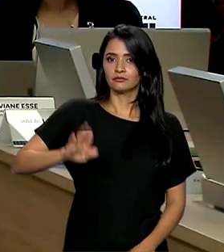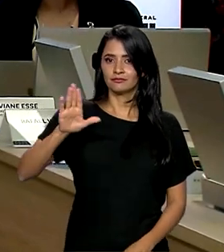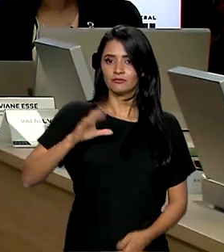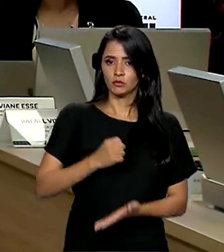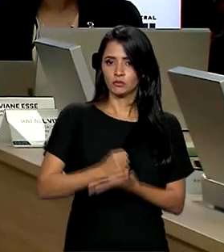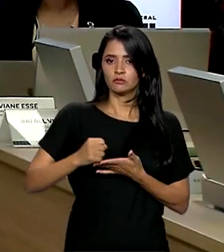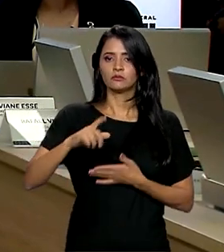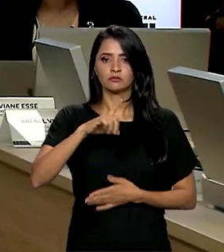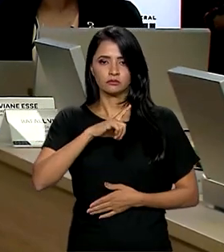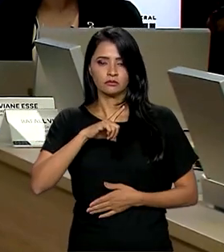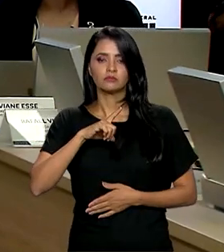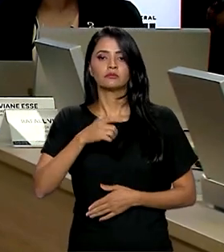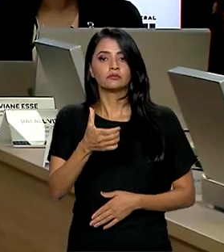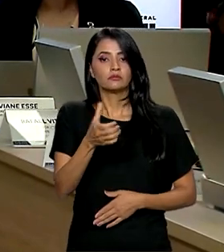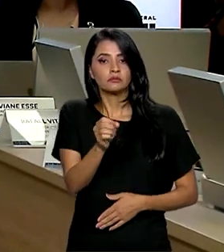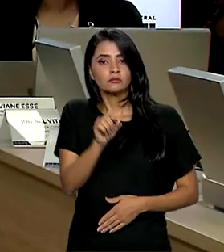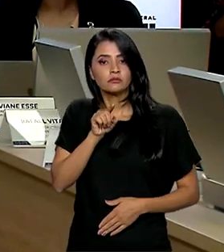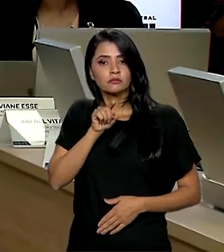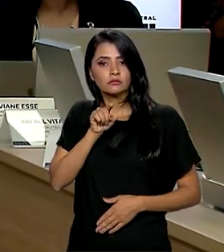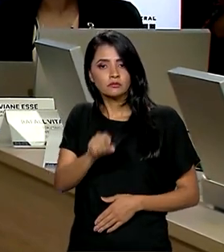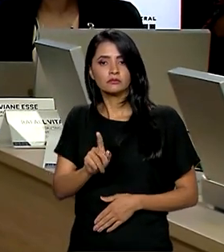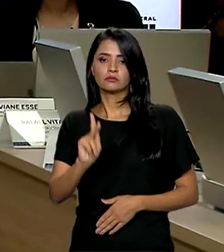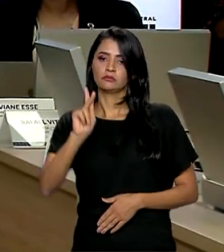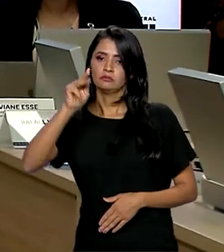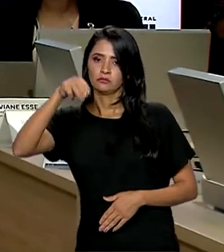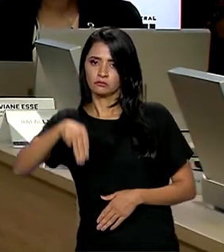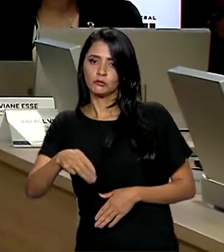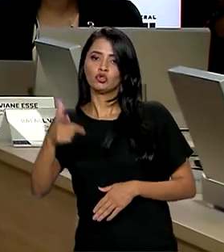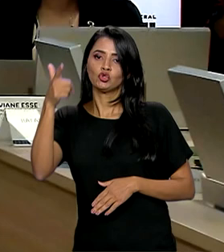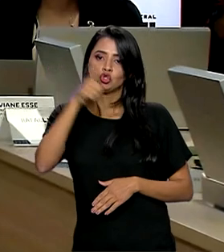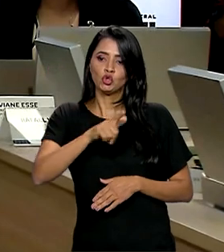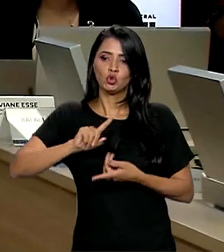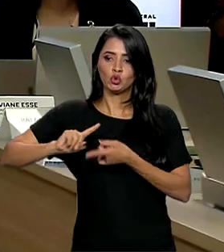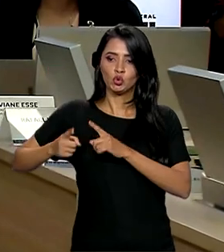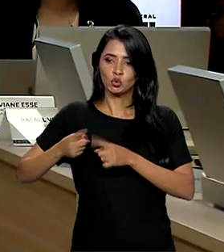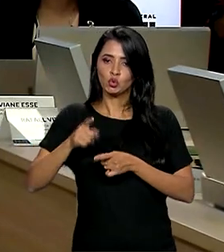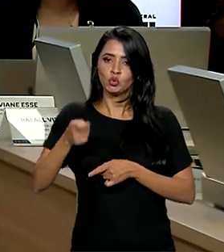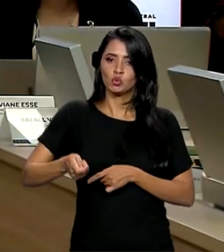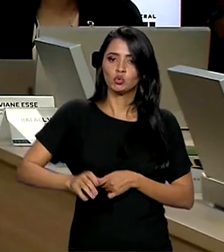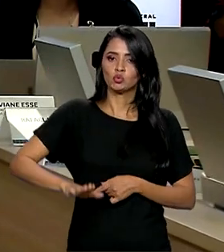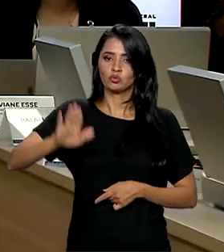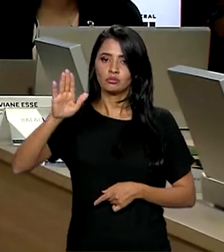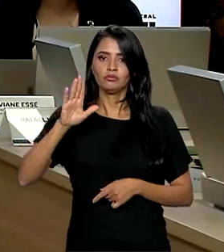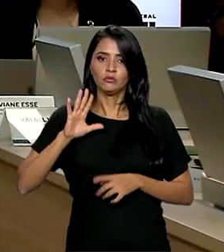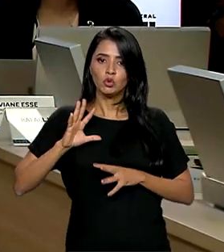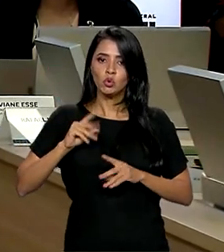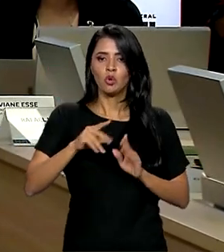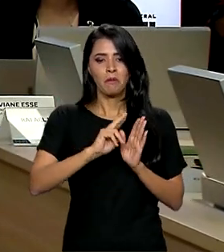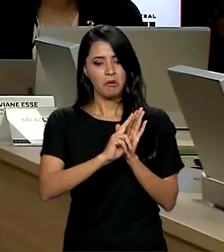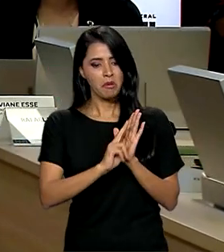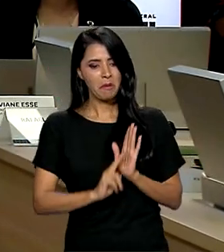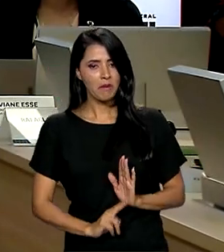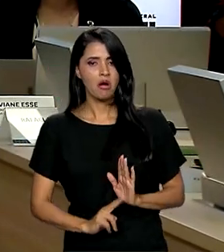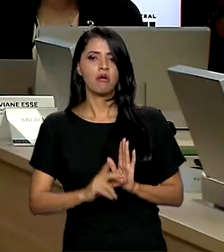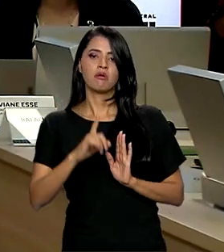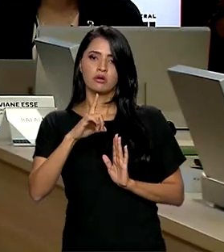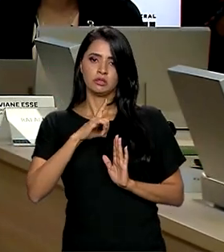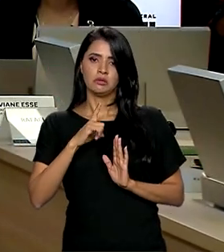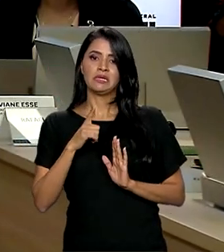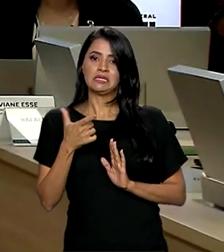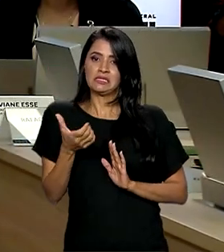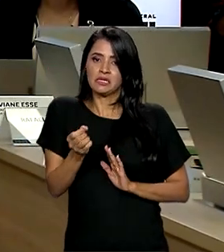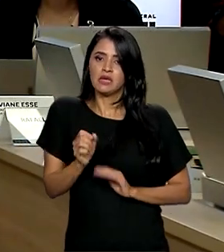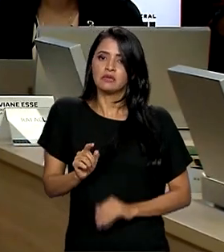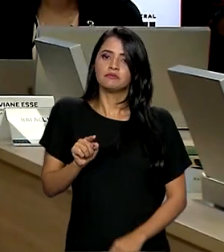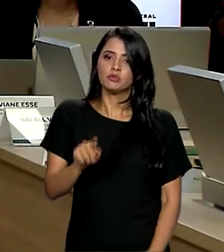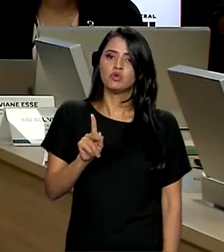10 mil quilômetros estavam em relicitação e, por consequência, todas as obras listadas nos leilões para esses 10 mil